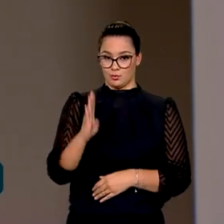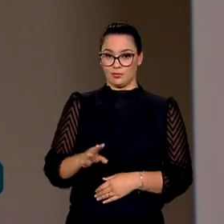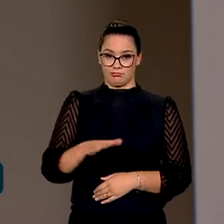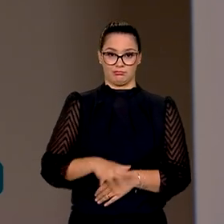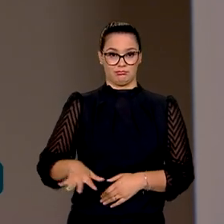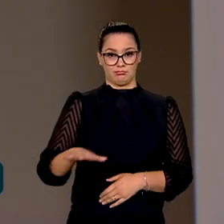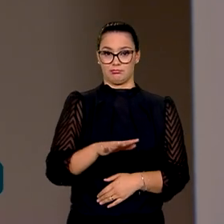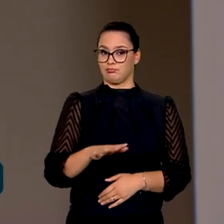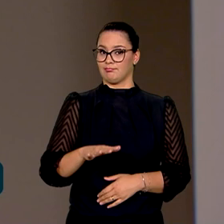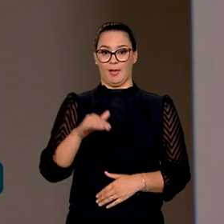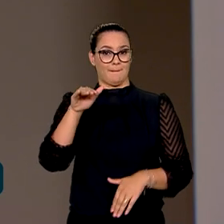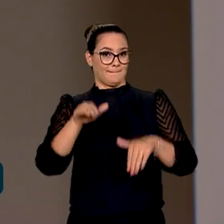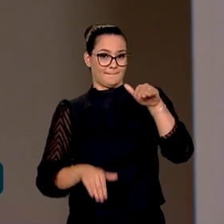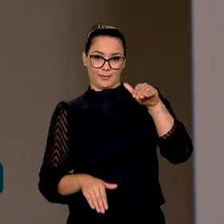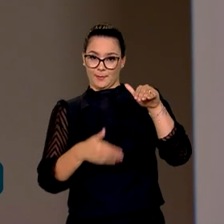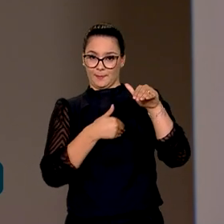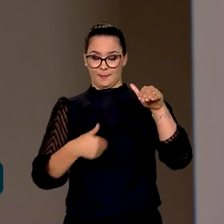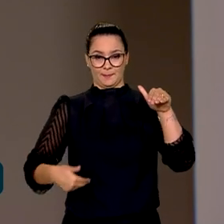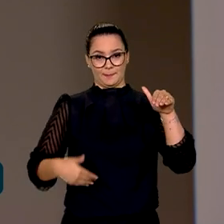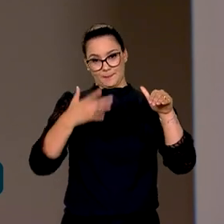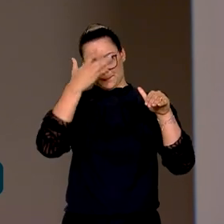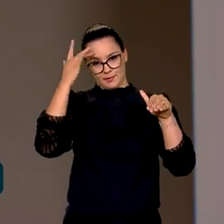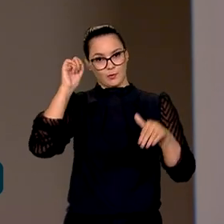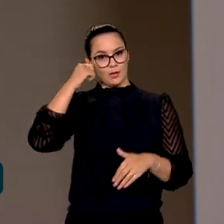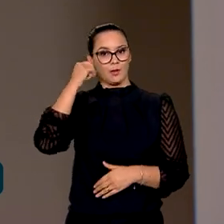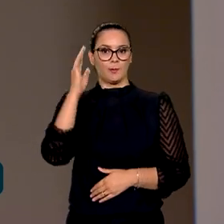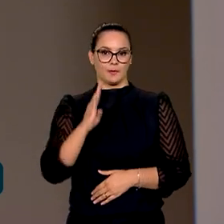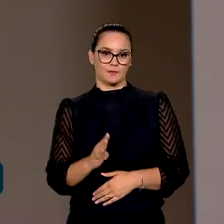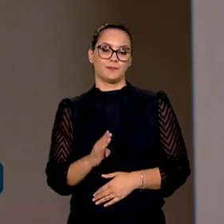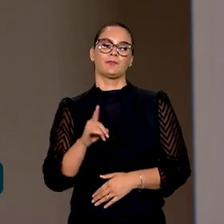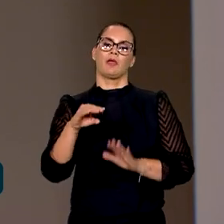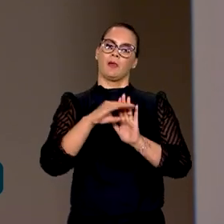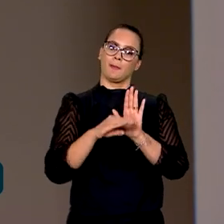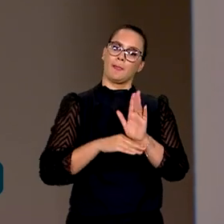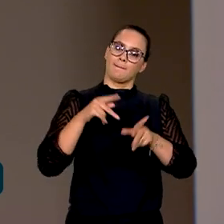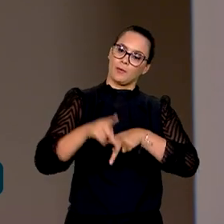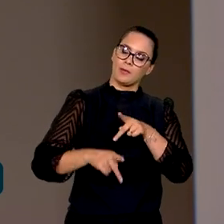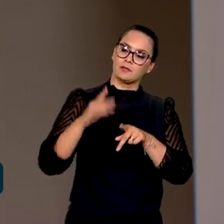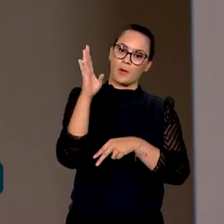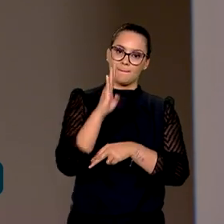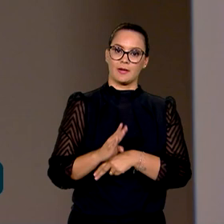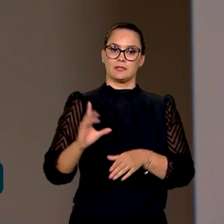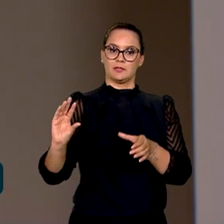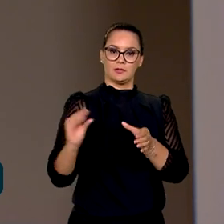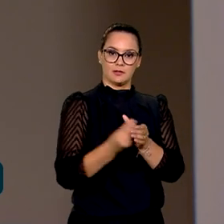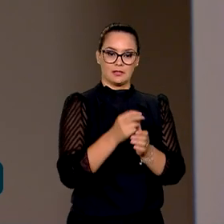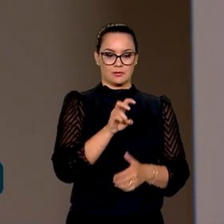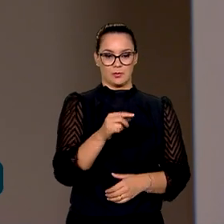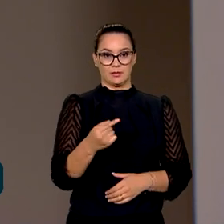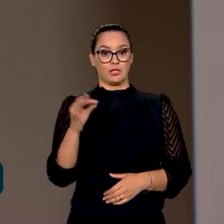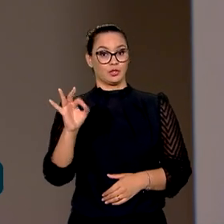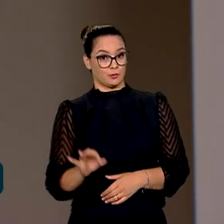atinge de maneira desproporcional as pessoas negras no Brasil. À medida que a população brasileira é composta por 57